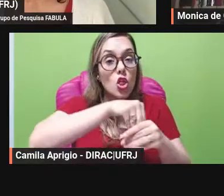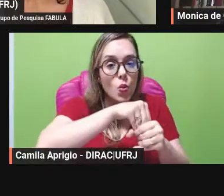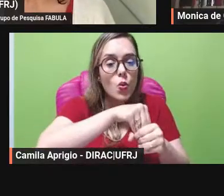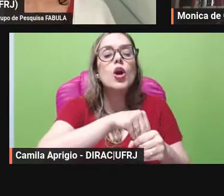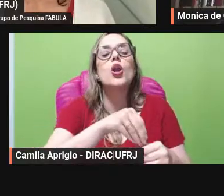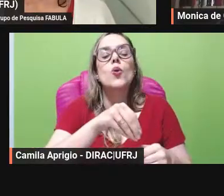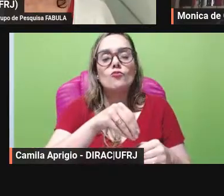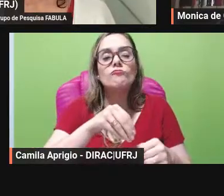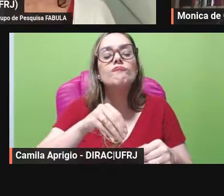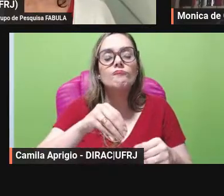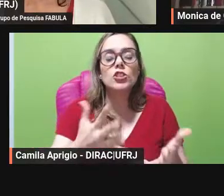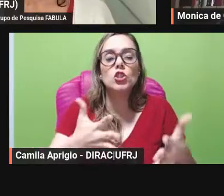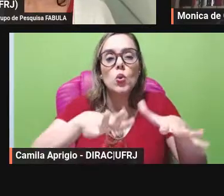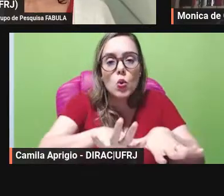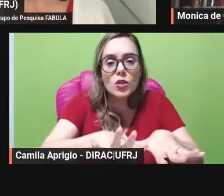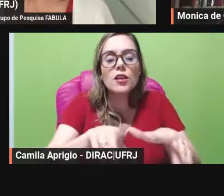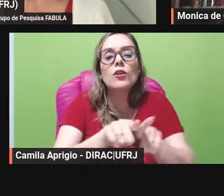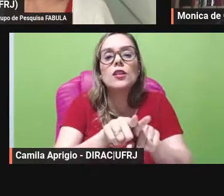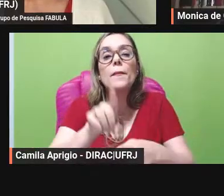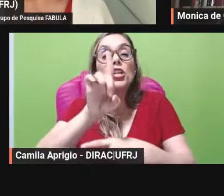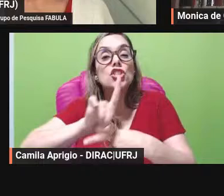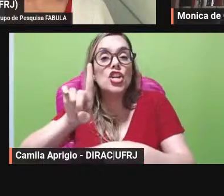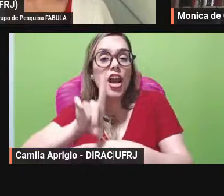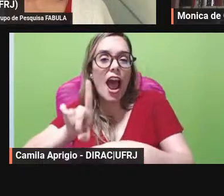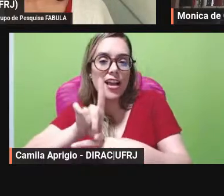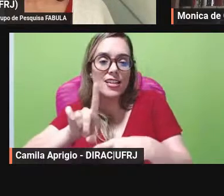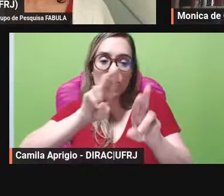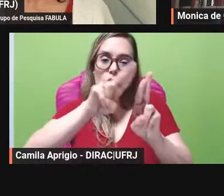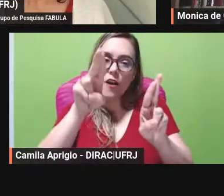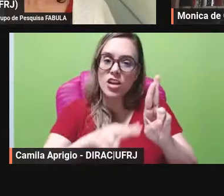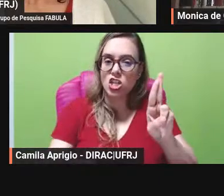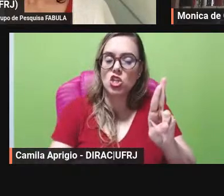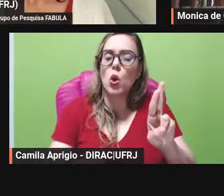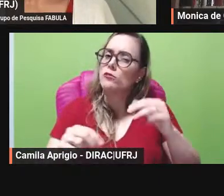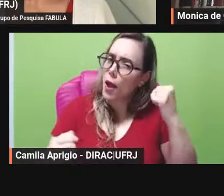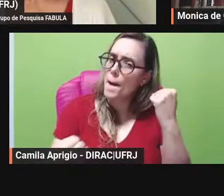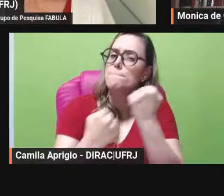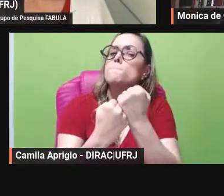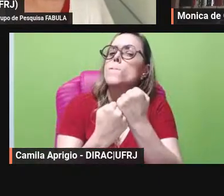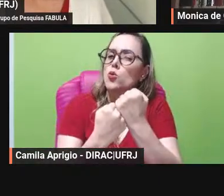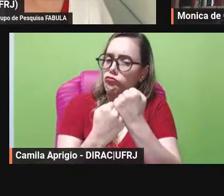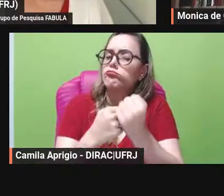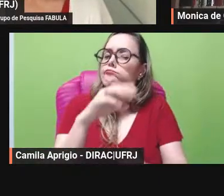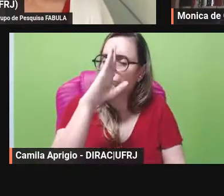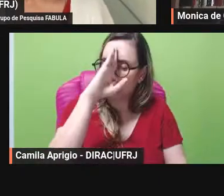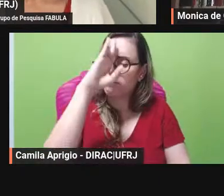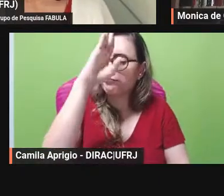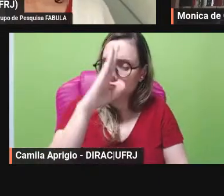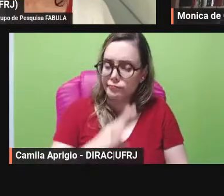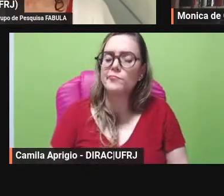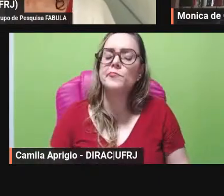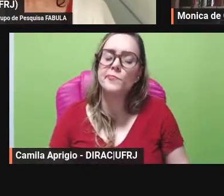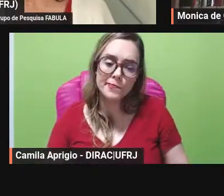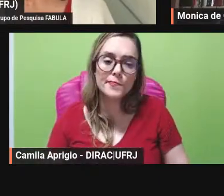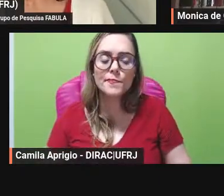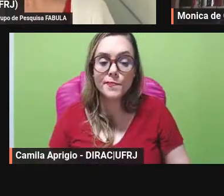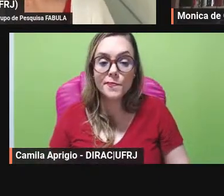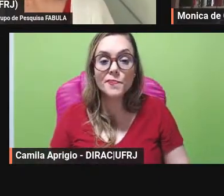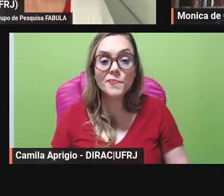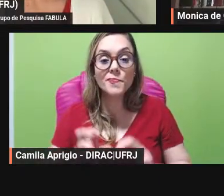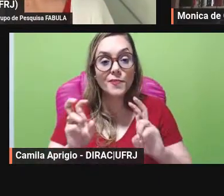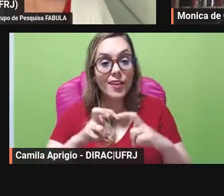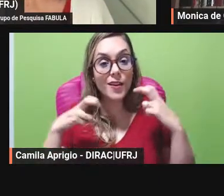Acessibilidade da FRJ muito obrigada por todo apoio fundamental com essa mesa de hoje a gente conclui nossa